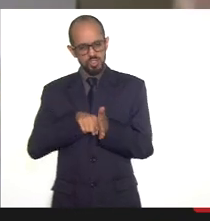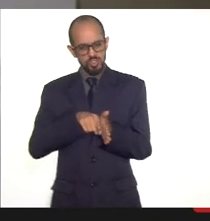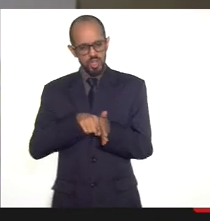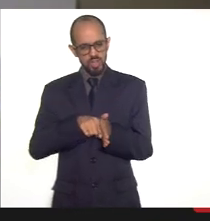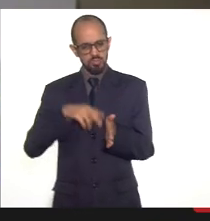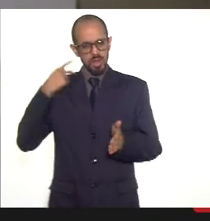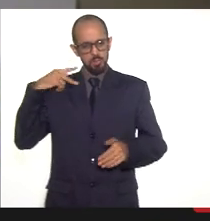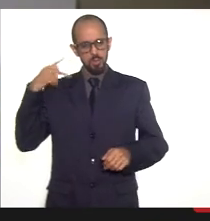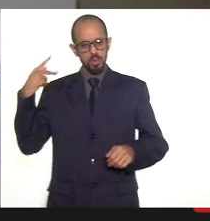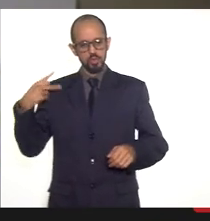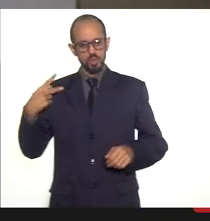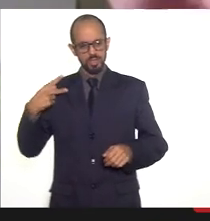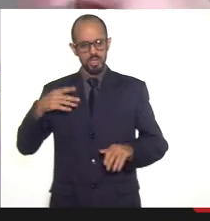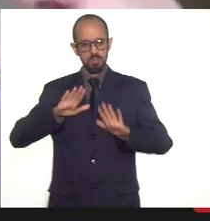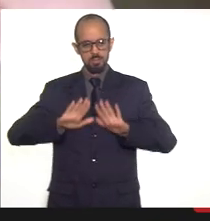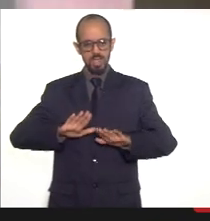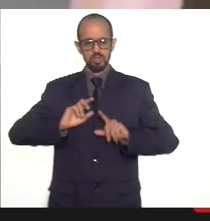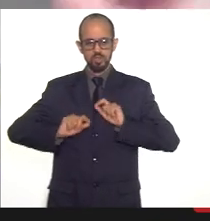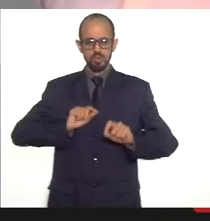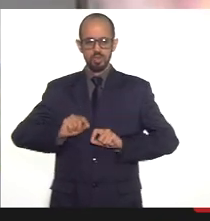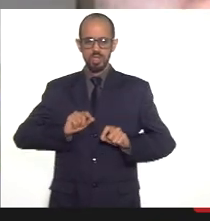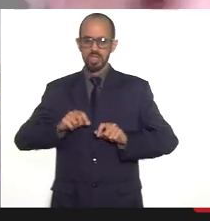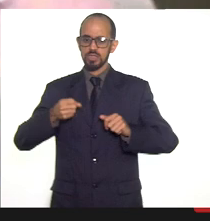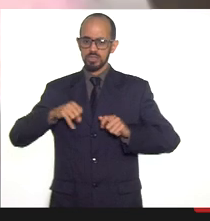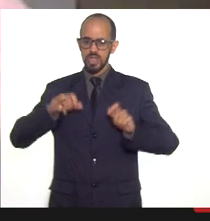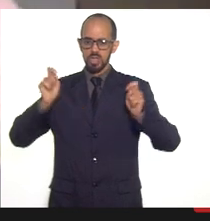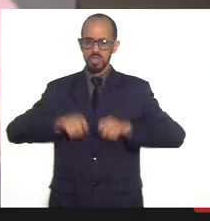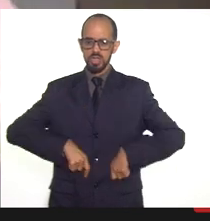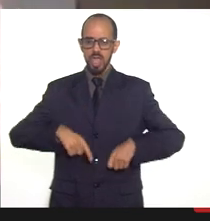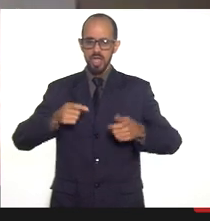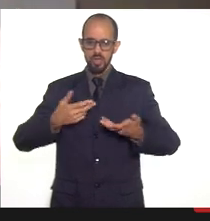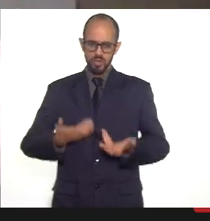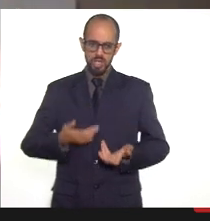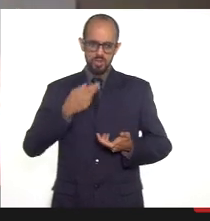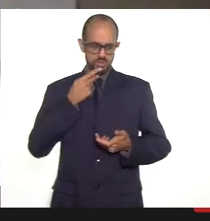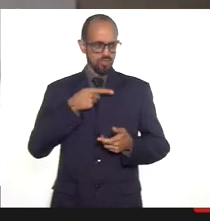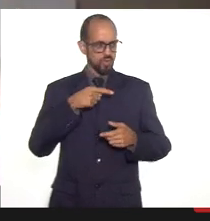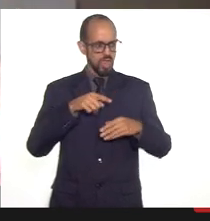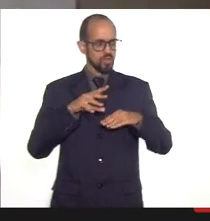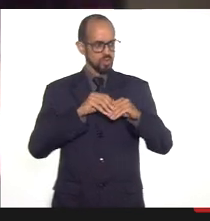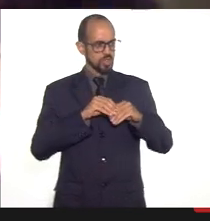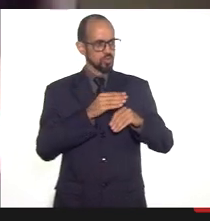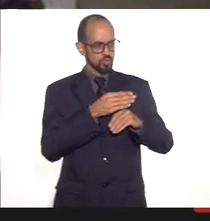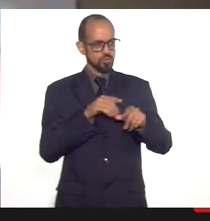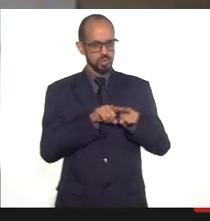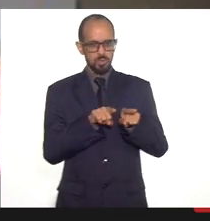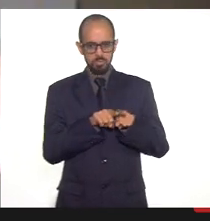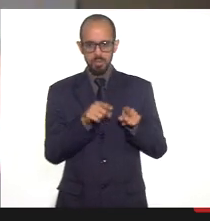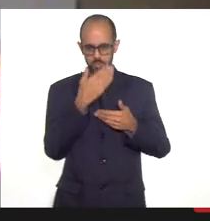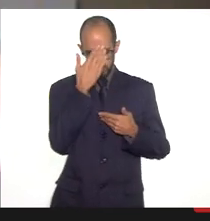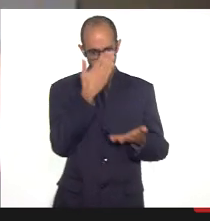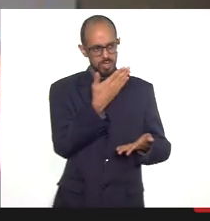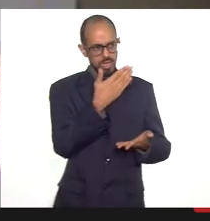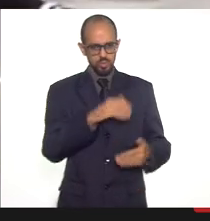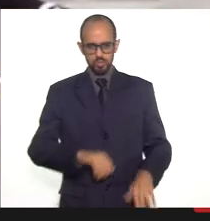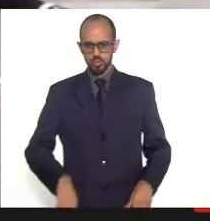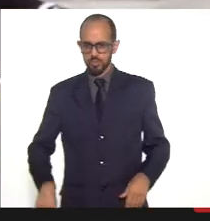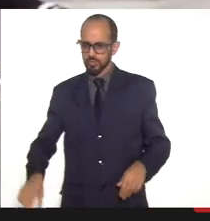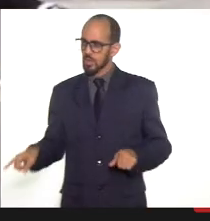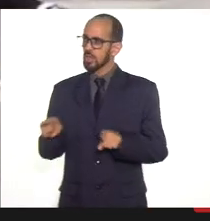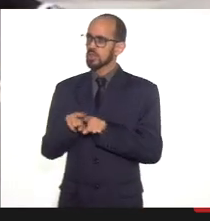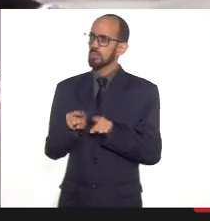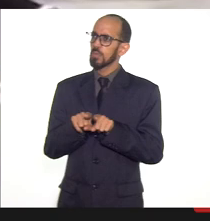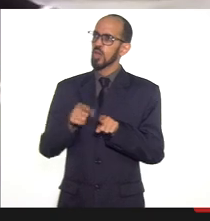com atribuição, claro, mas eu queria que se possível fosse falado rapidamente. Muito obrigada. Só mais uma